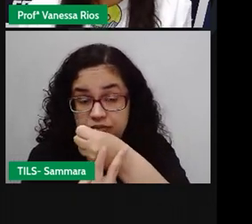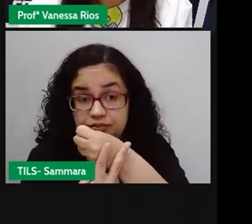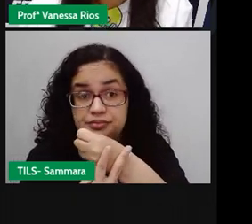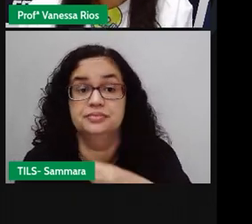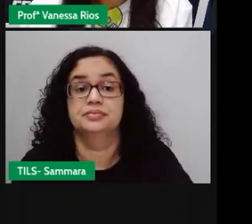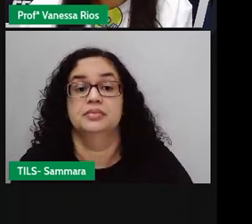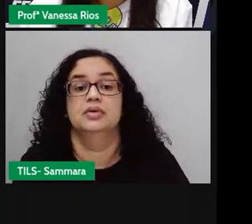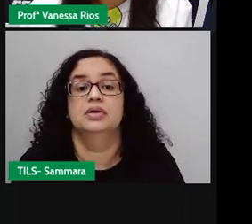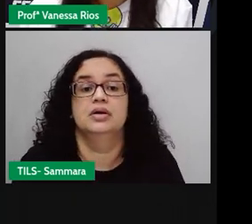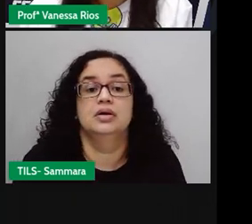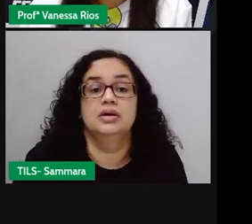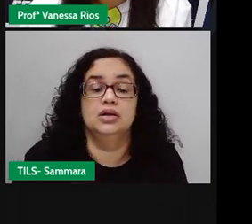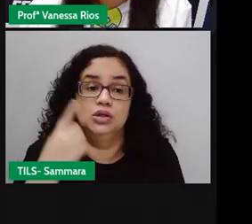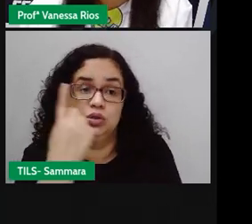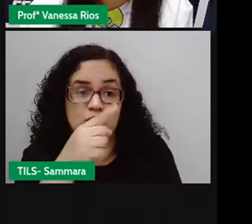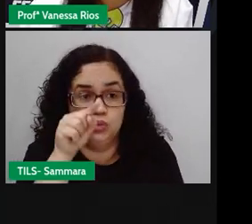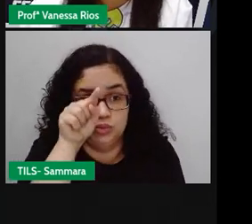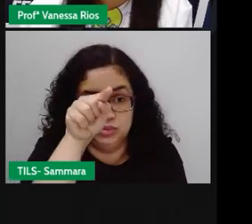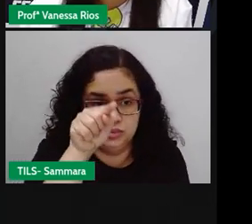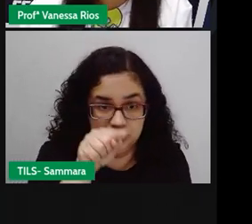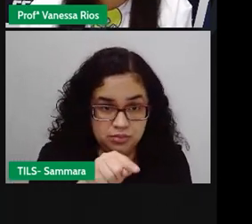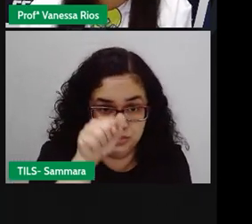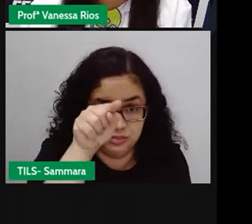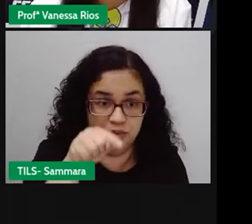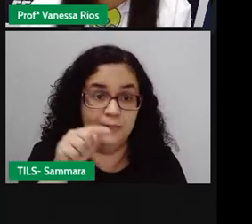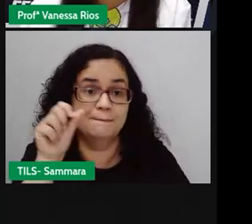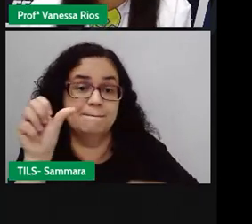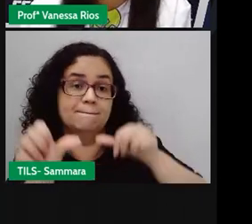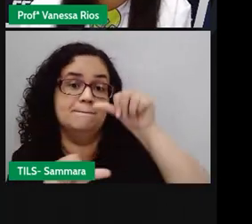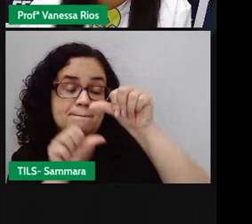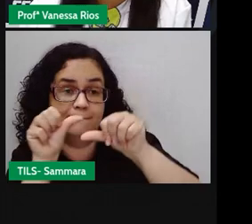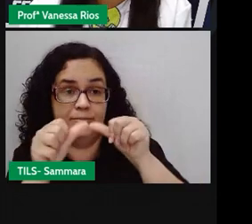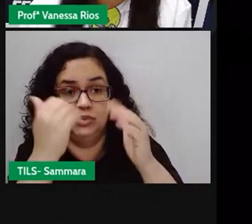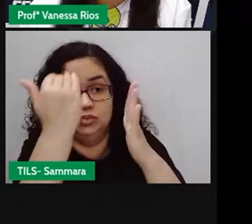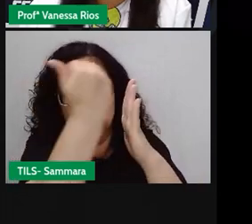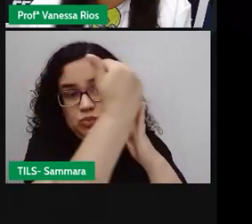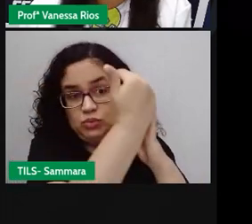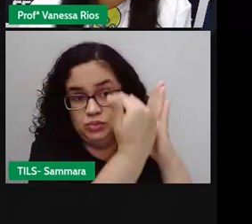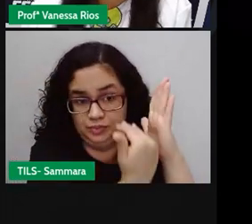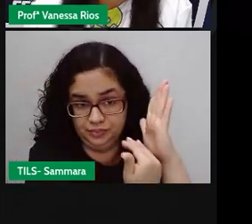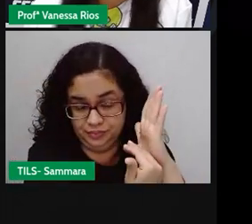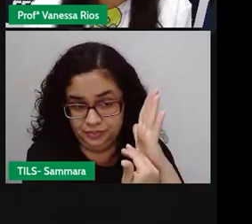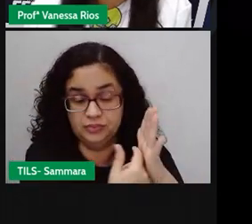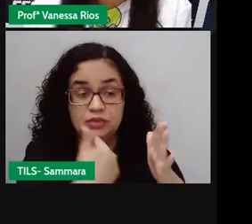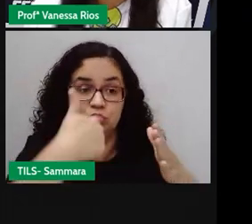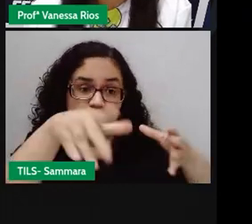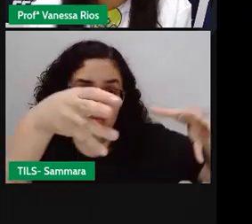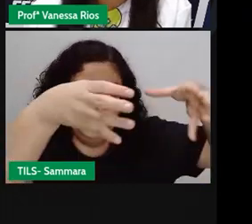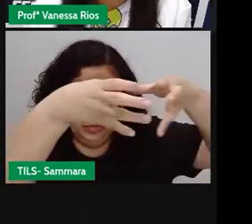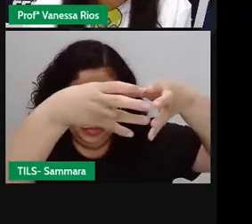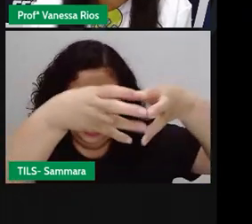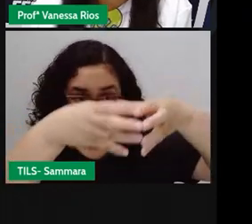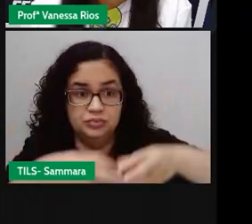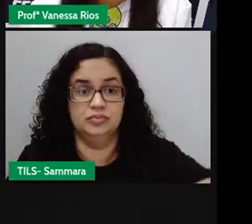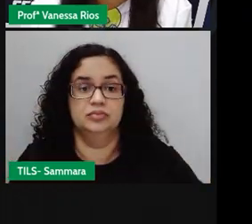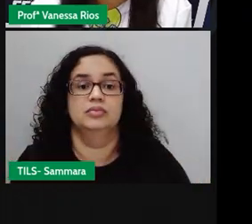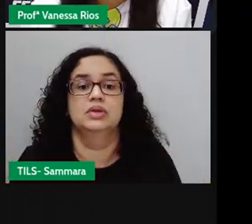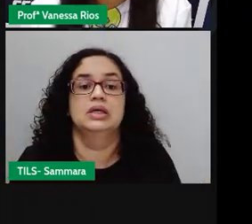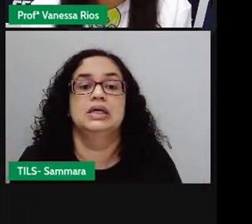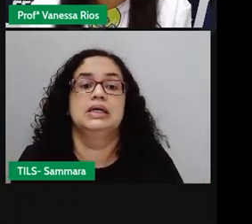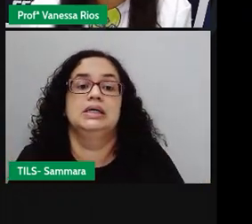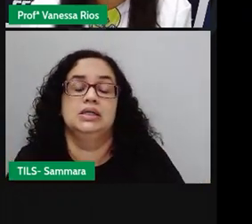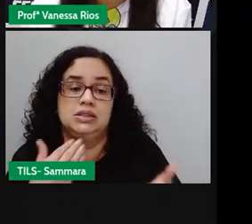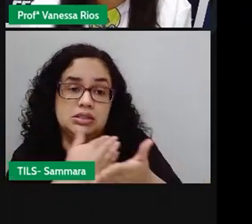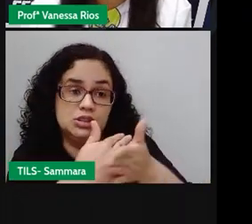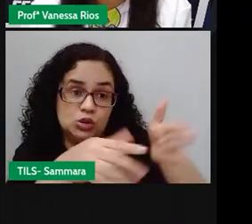elocução, seguido de dois pontos e mudança de linha para um novo parágrafo. É